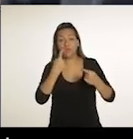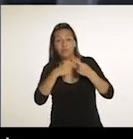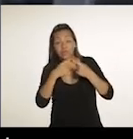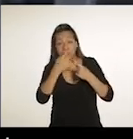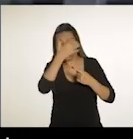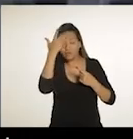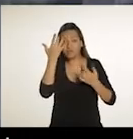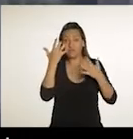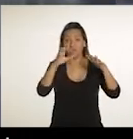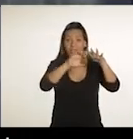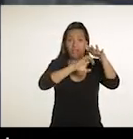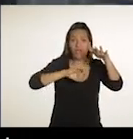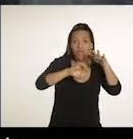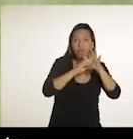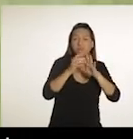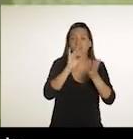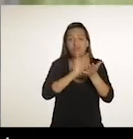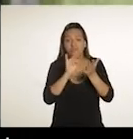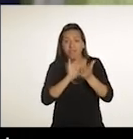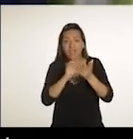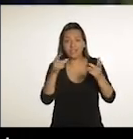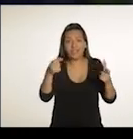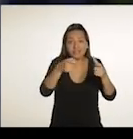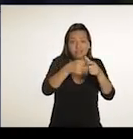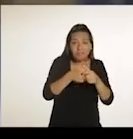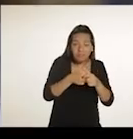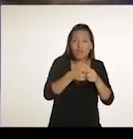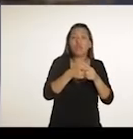movimenta a economia, não tem nada.